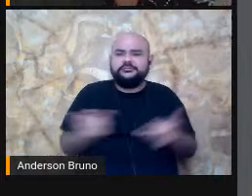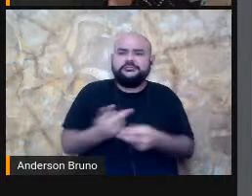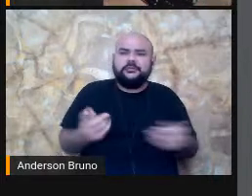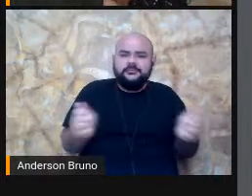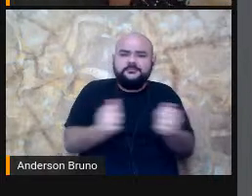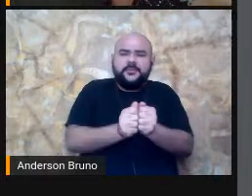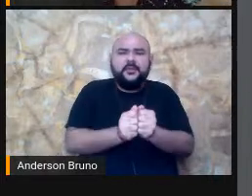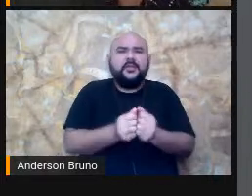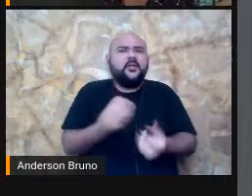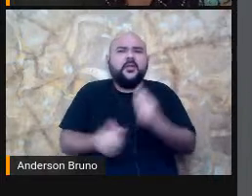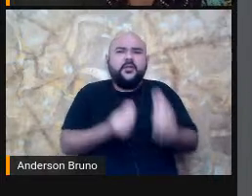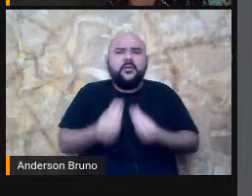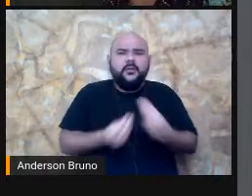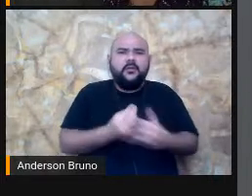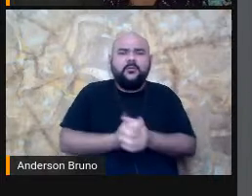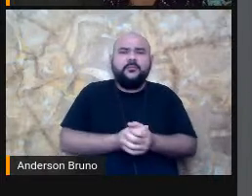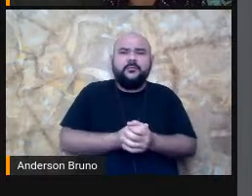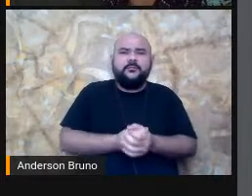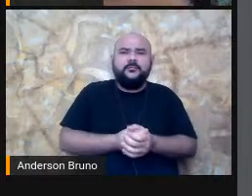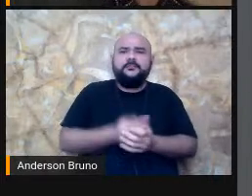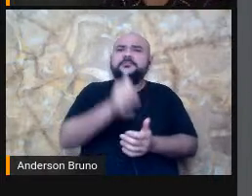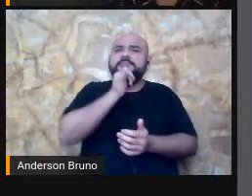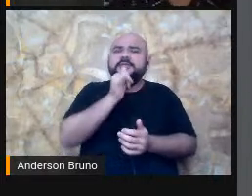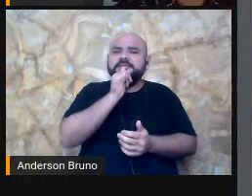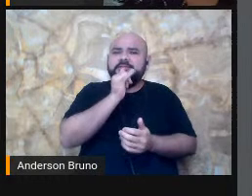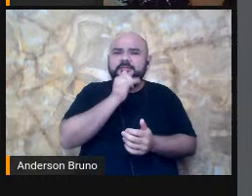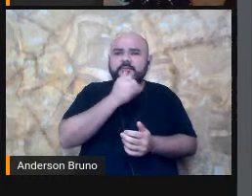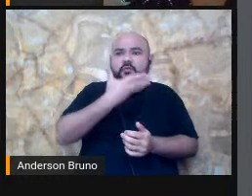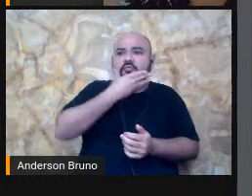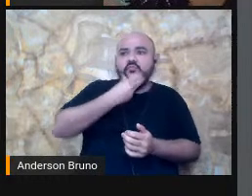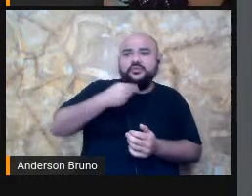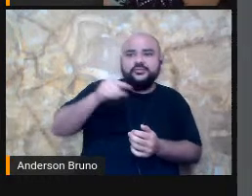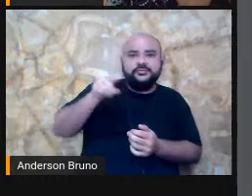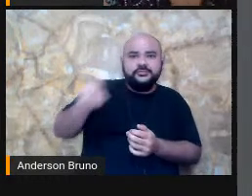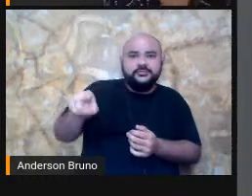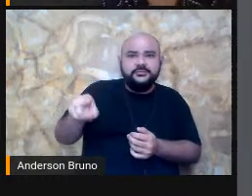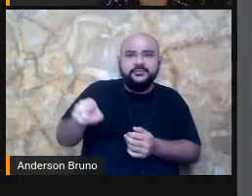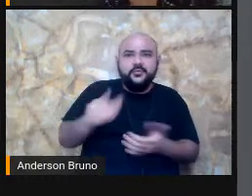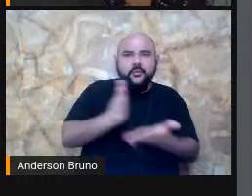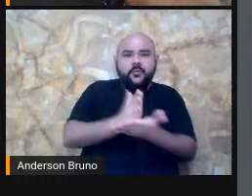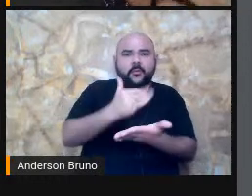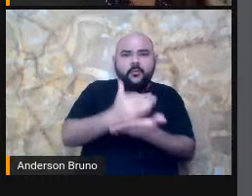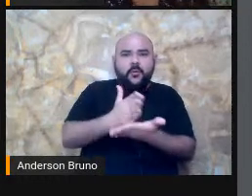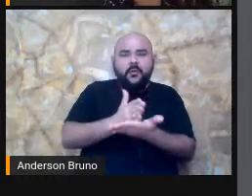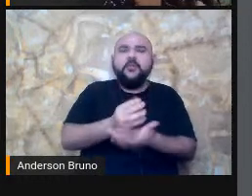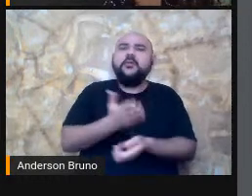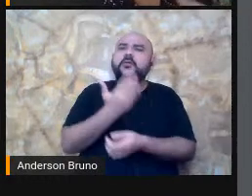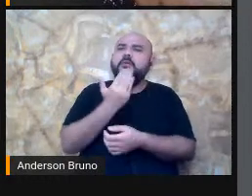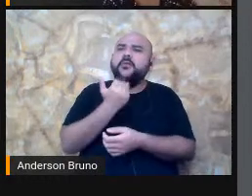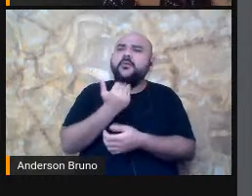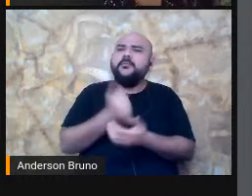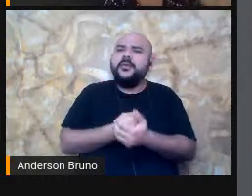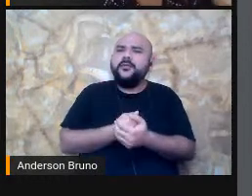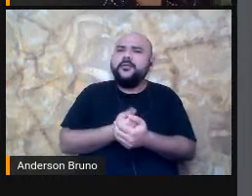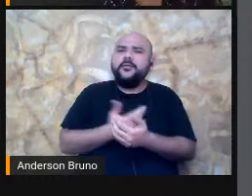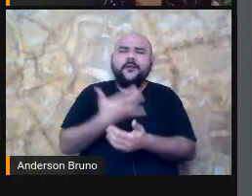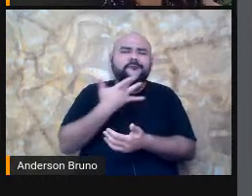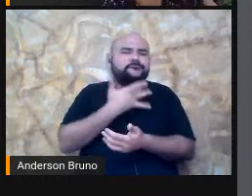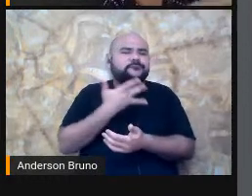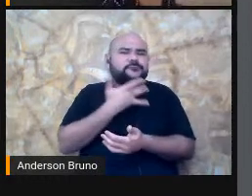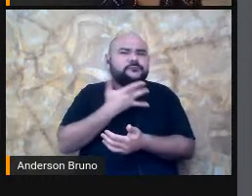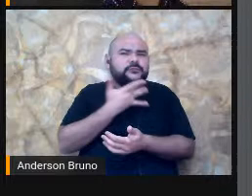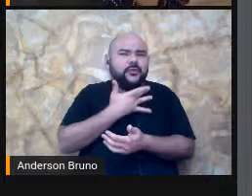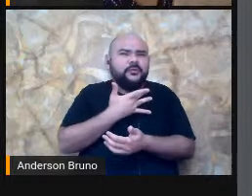Ele comeu O bolo E ele estava Gostoso Né Então eu posso Ir fazendo